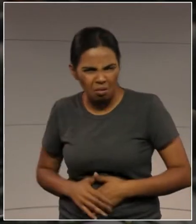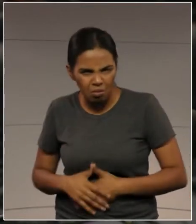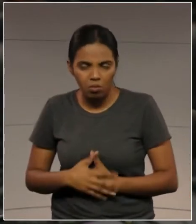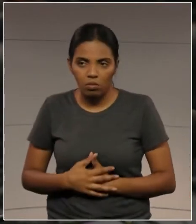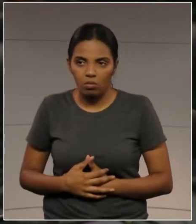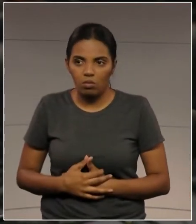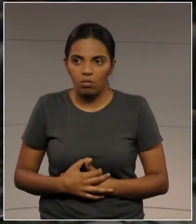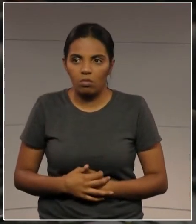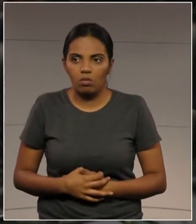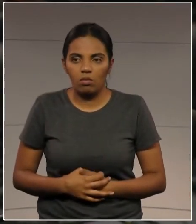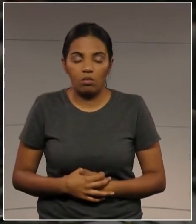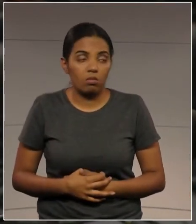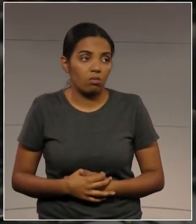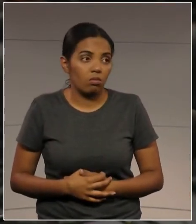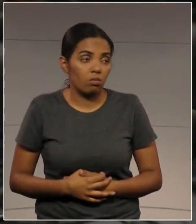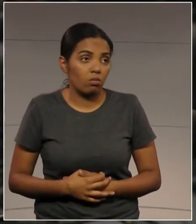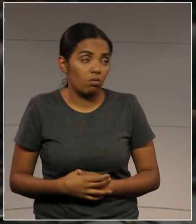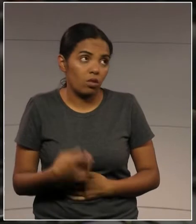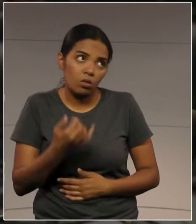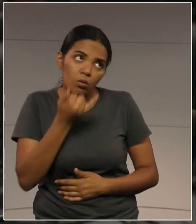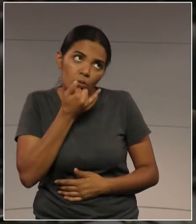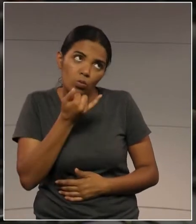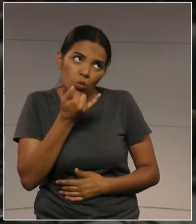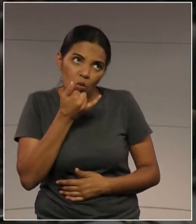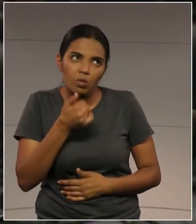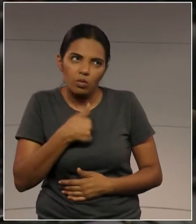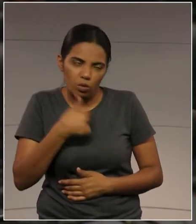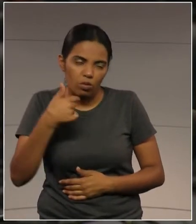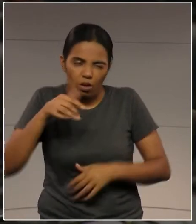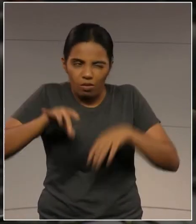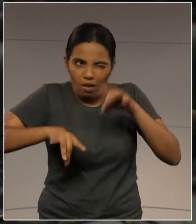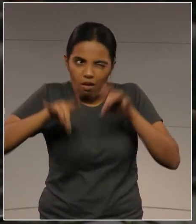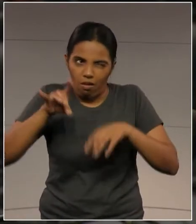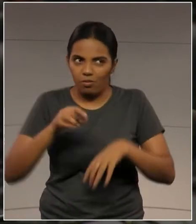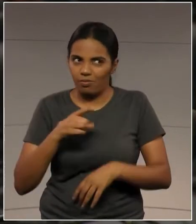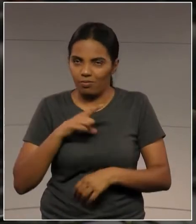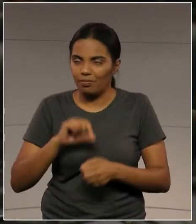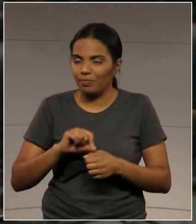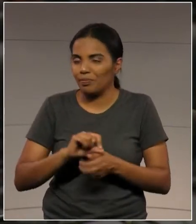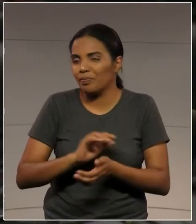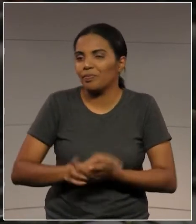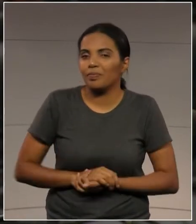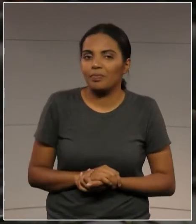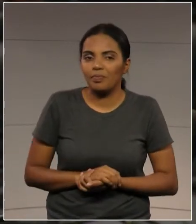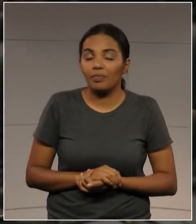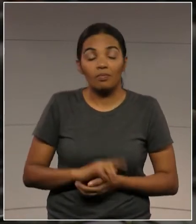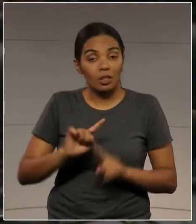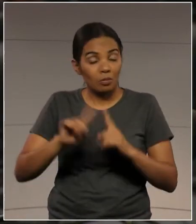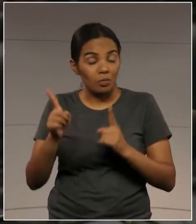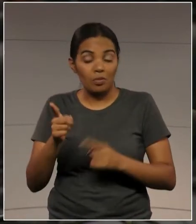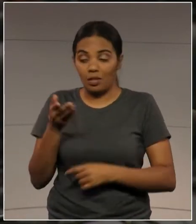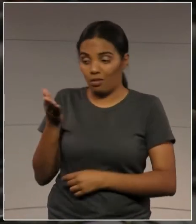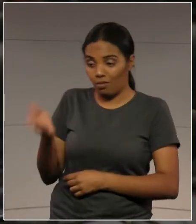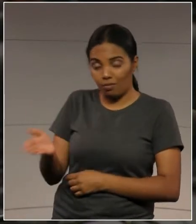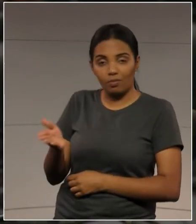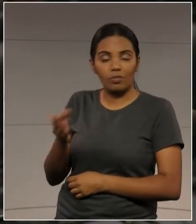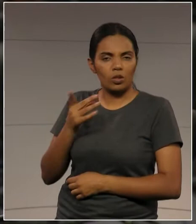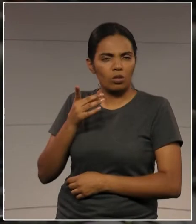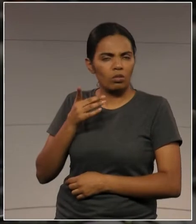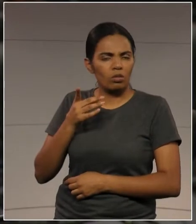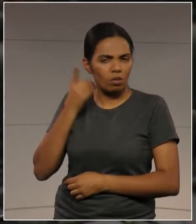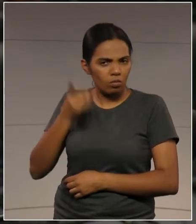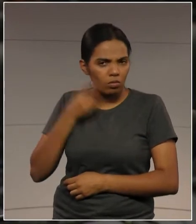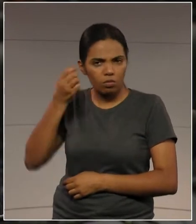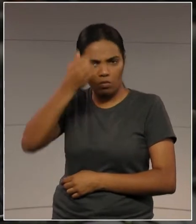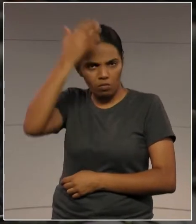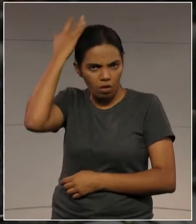Você conseguiu no dia seguinte. Eu sou meio teatrólogo aqui. E digo que o Tadeu Veneri, o doutor Tadeu Veneri, tem razão quando